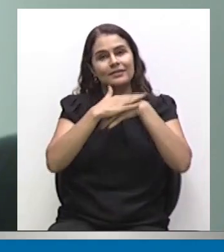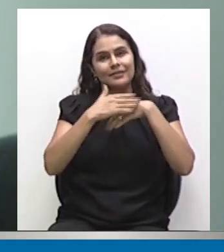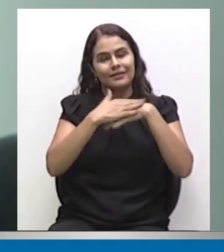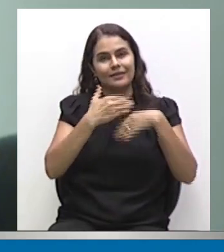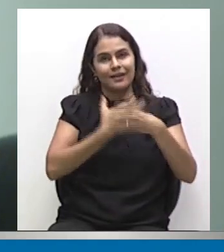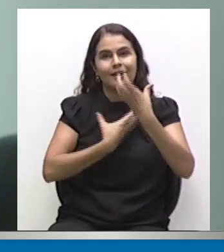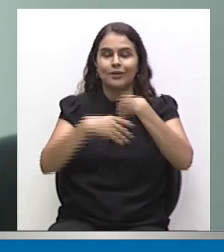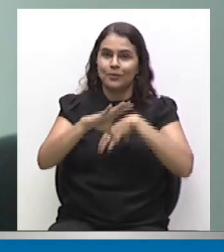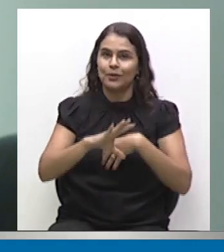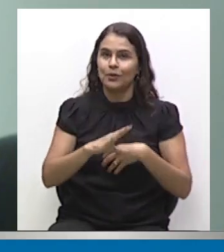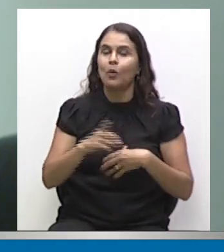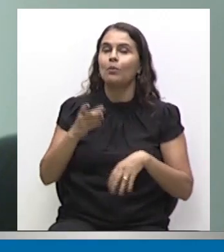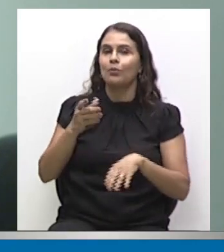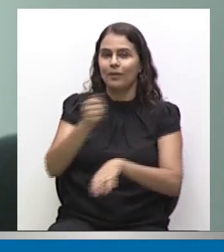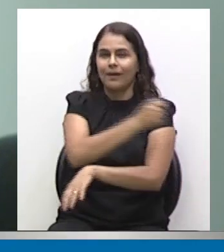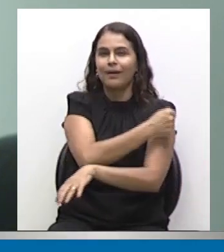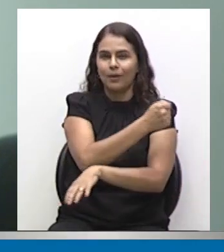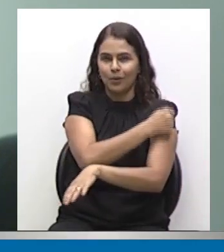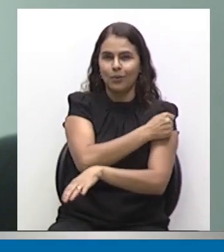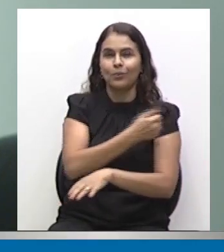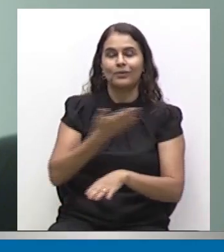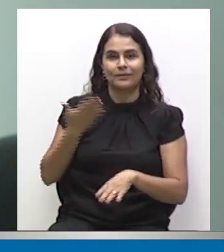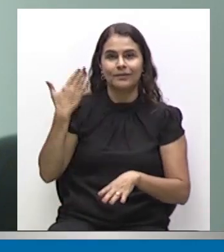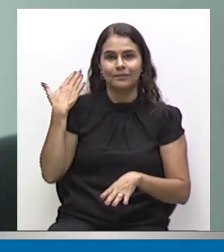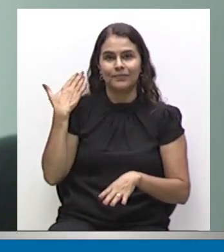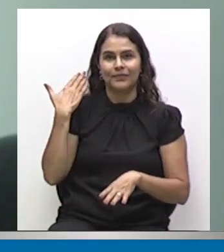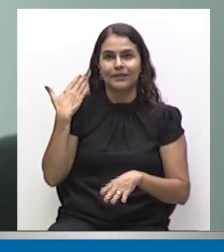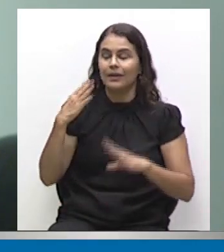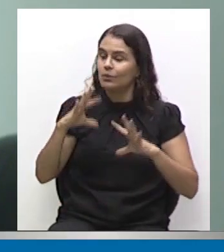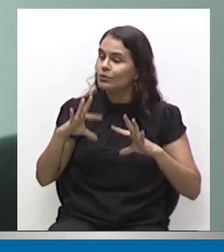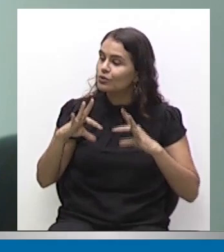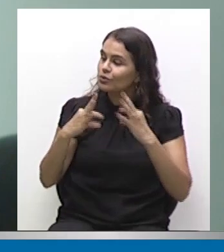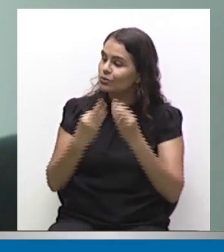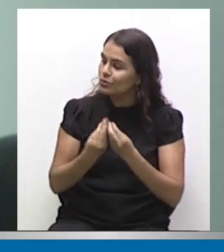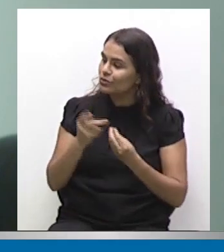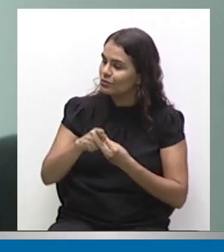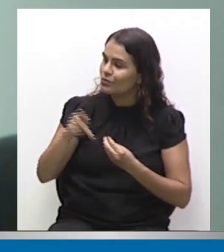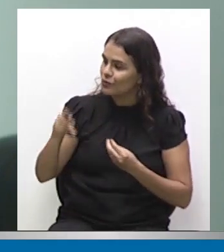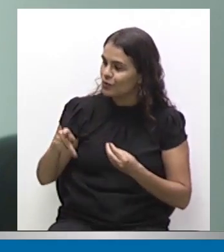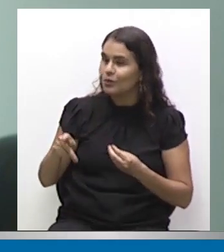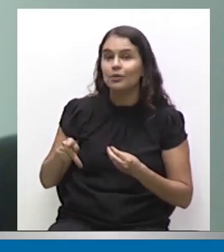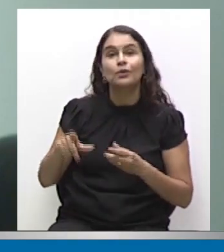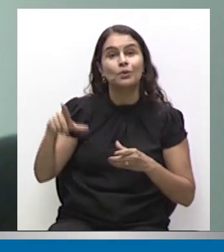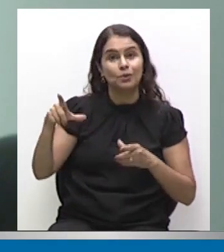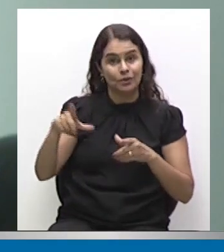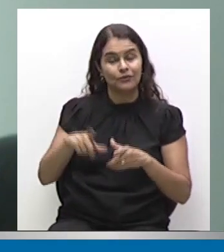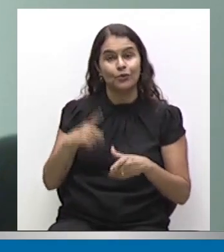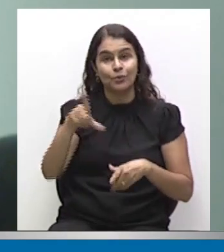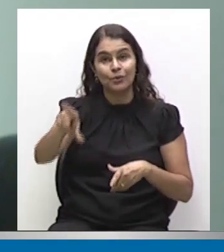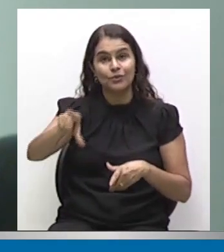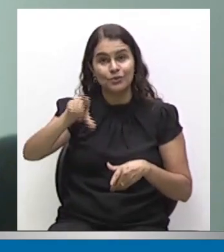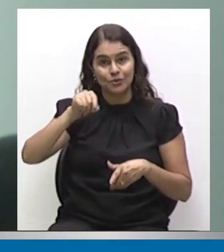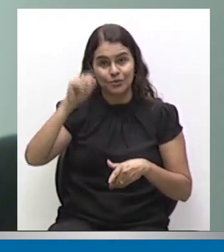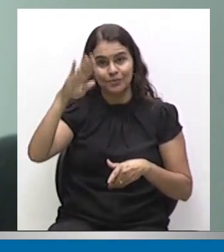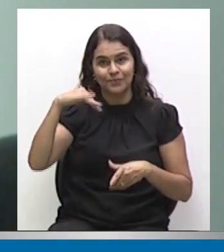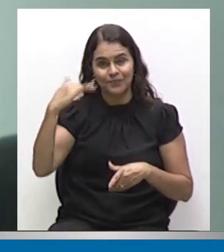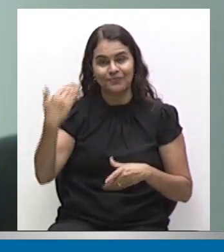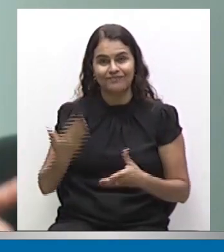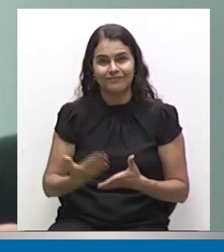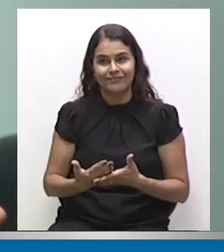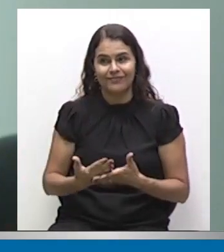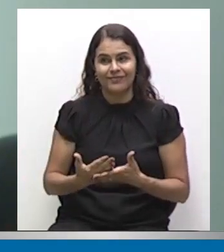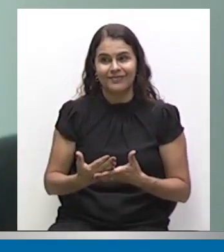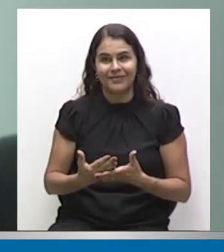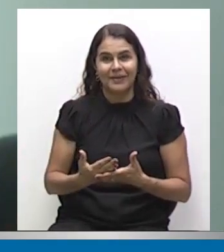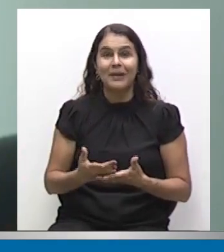egressa desse curso de administração, e sendo aluna de todos os professores homenageados aqui hoje, recebi flores, e